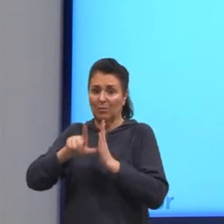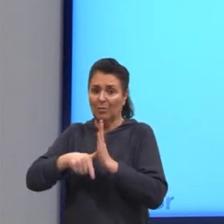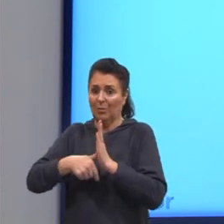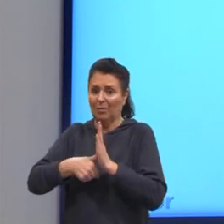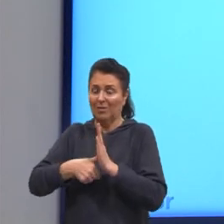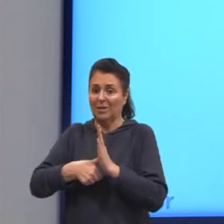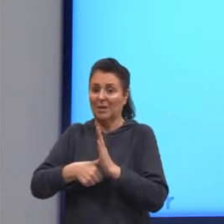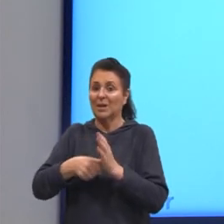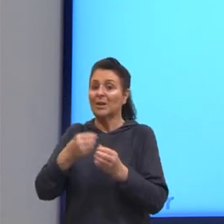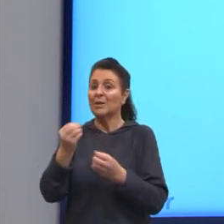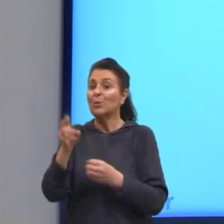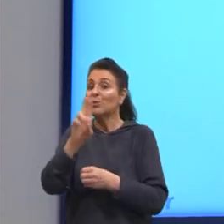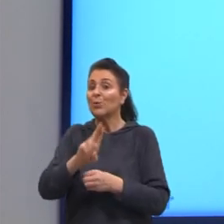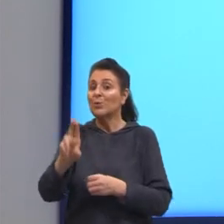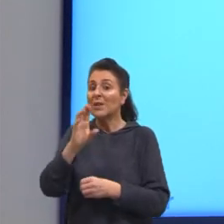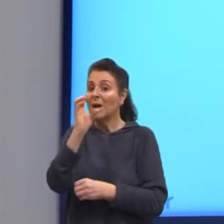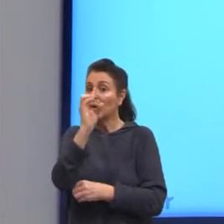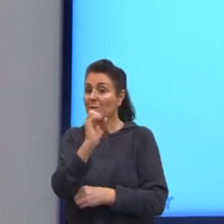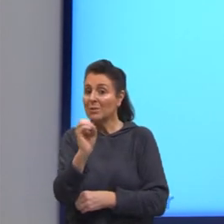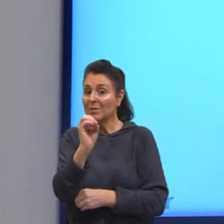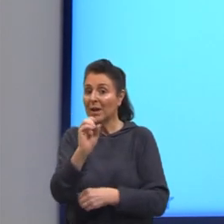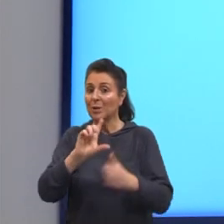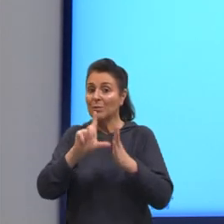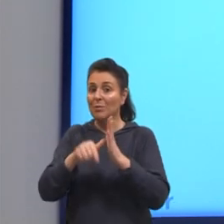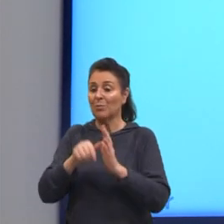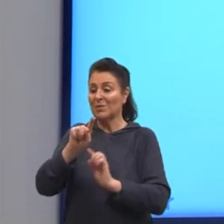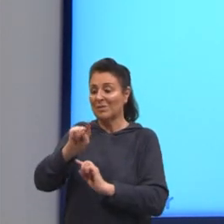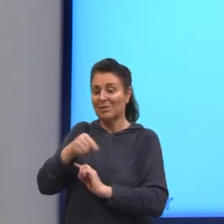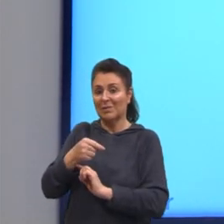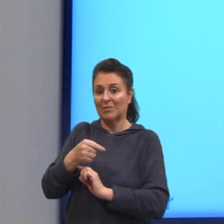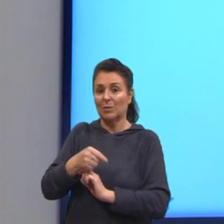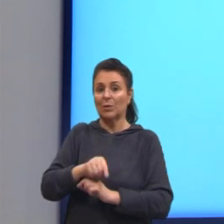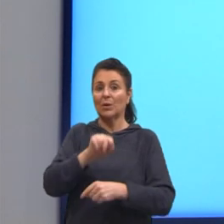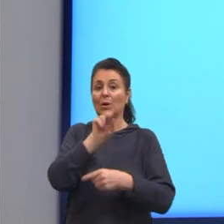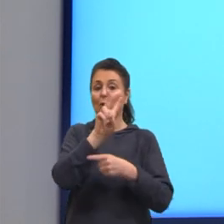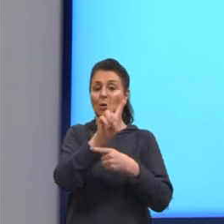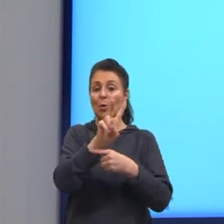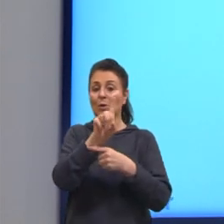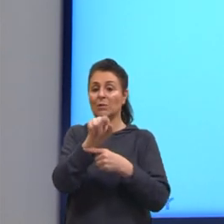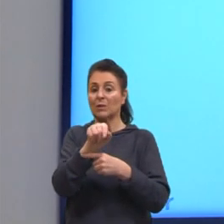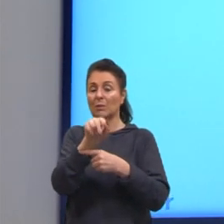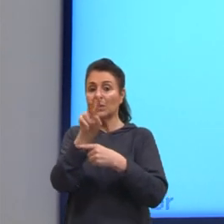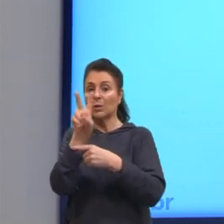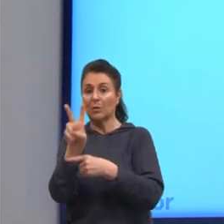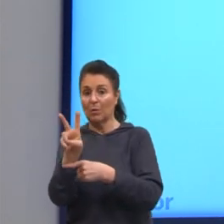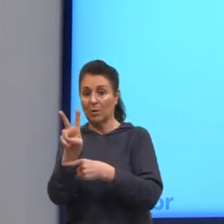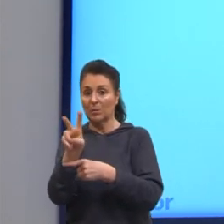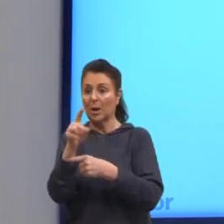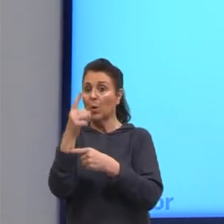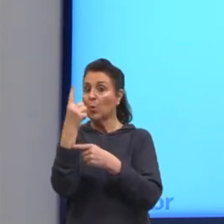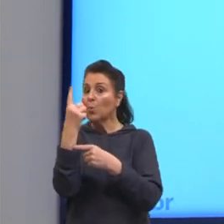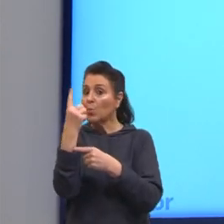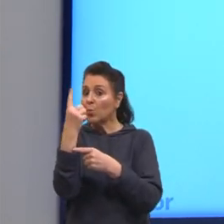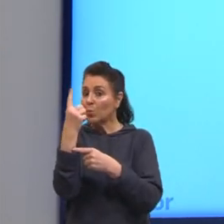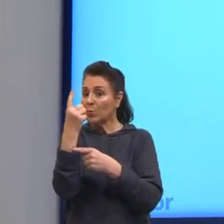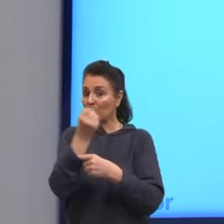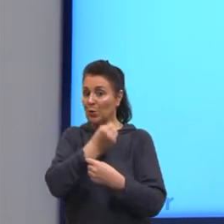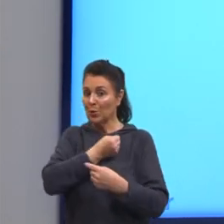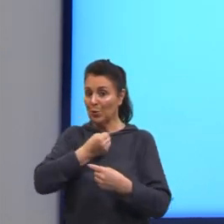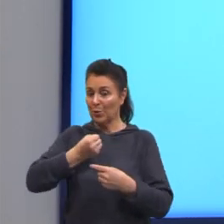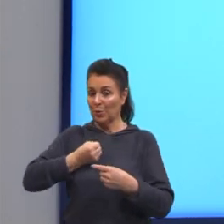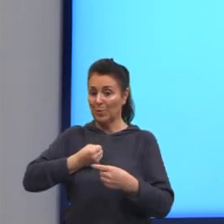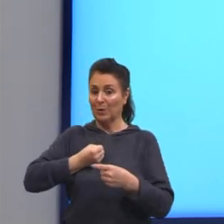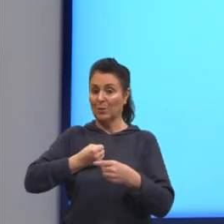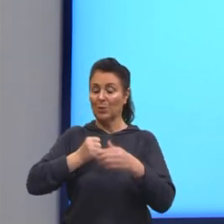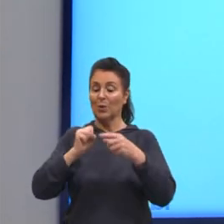é ir adicionando os zeros após a vírgula. Nesse caso, 2,2 tinha somente uma casa decimal. Então, aqui no 5